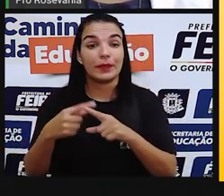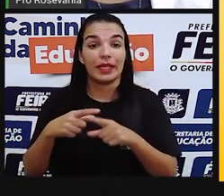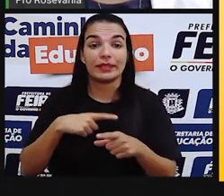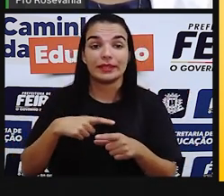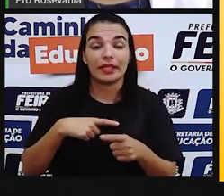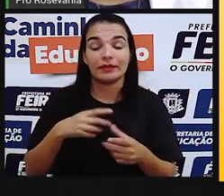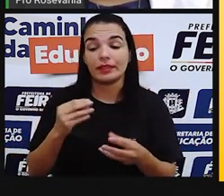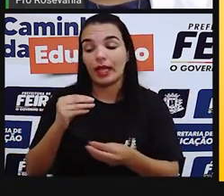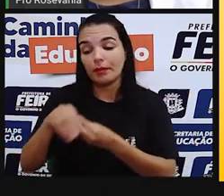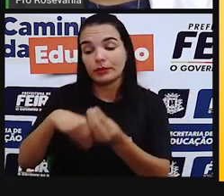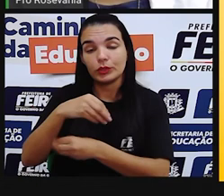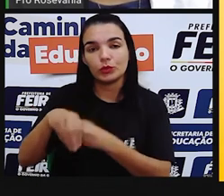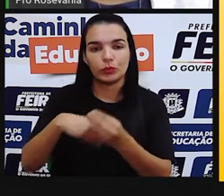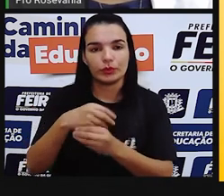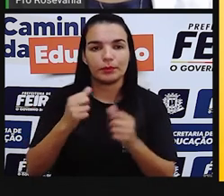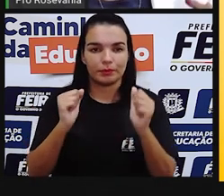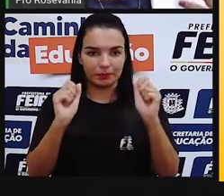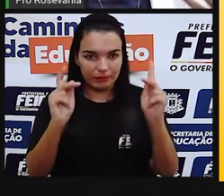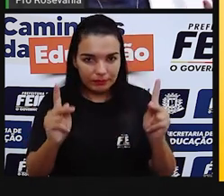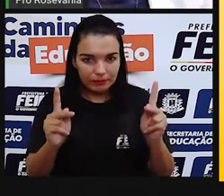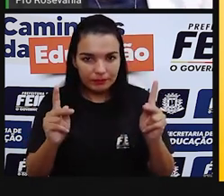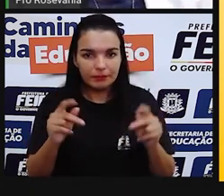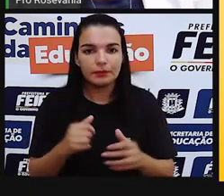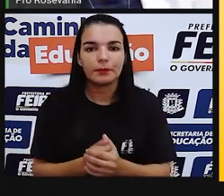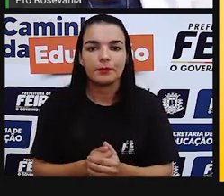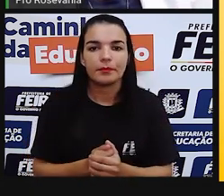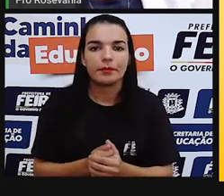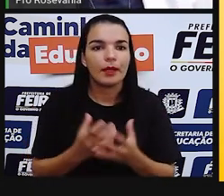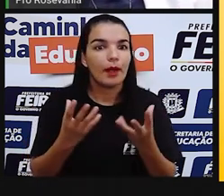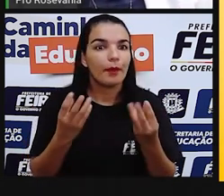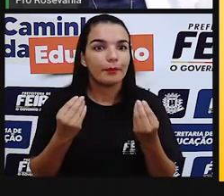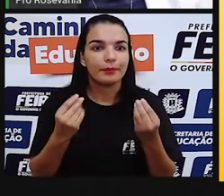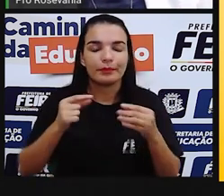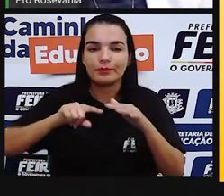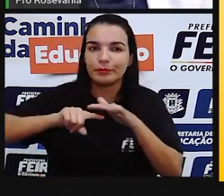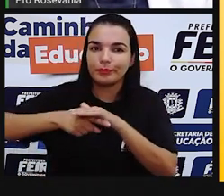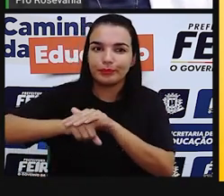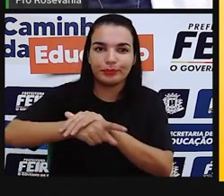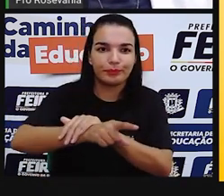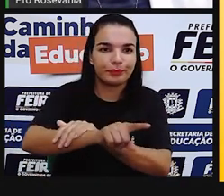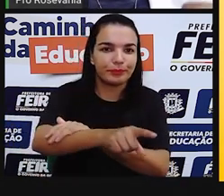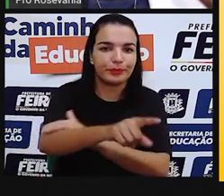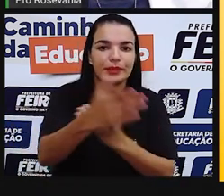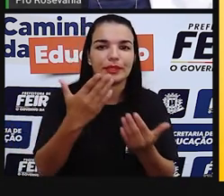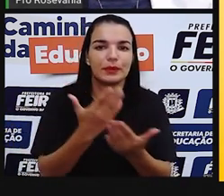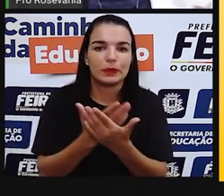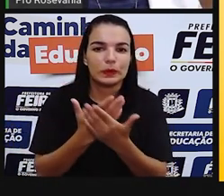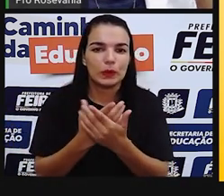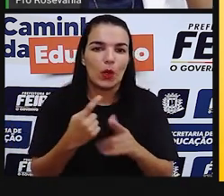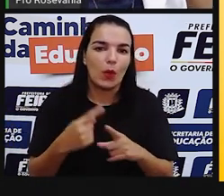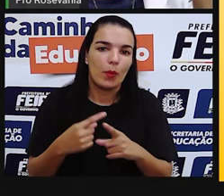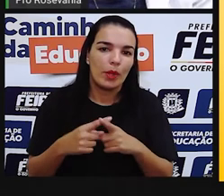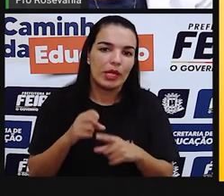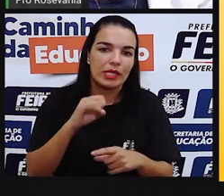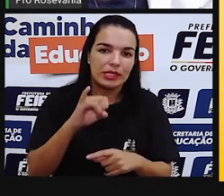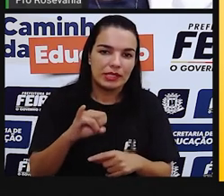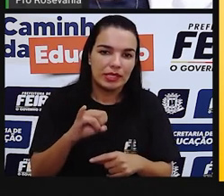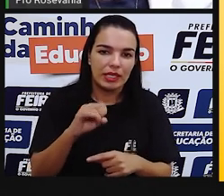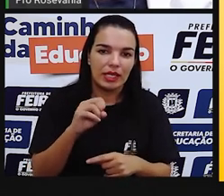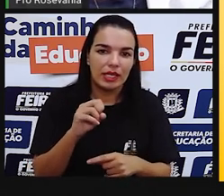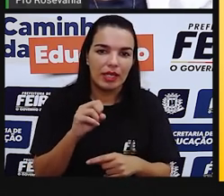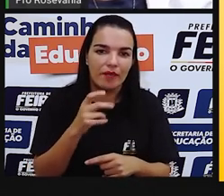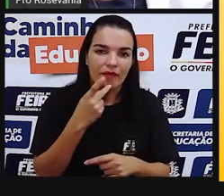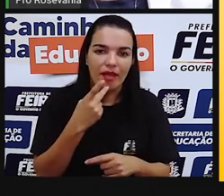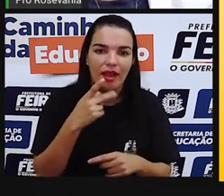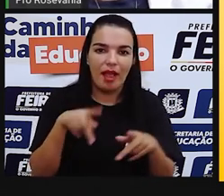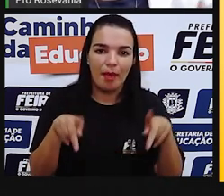povo brasileiro está ficando muito genado então se falar isso antes de uma raça brasileira e você falar somente de uma